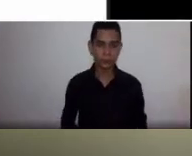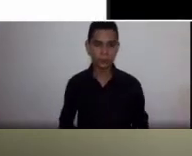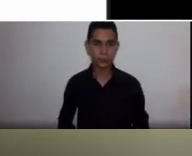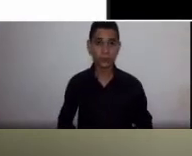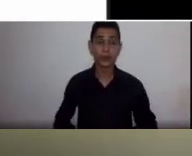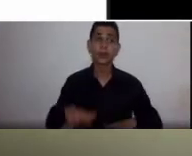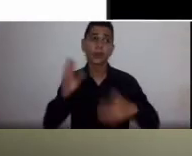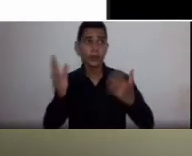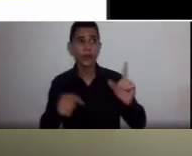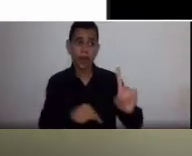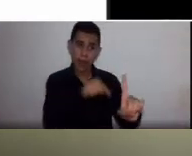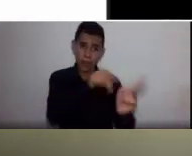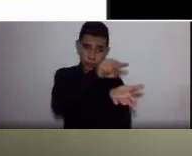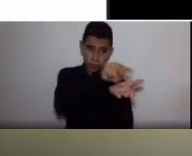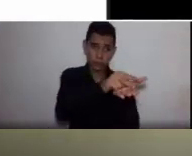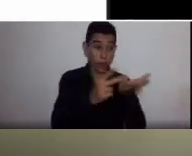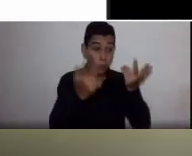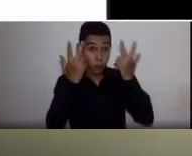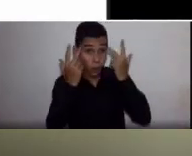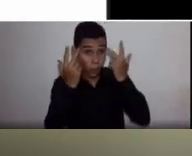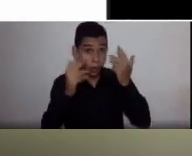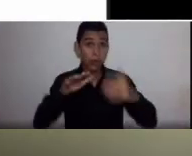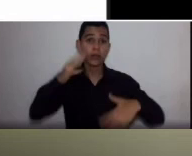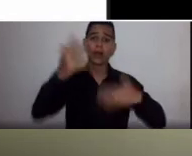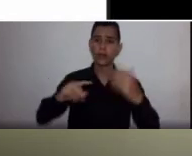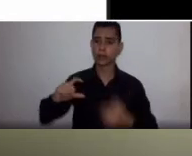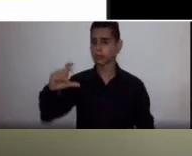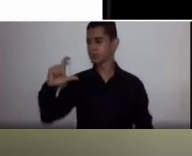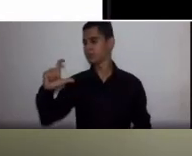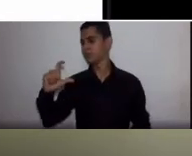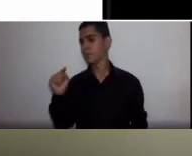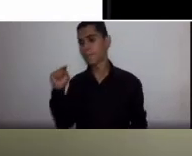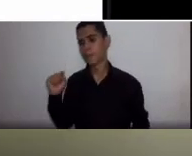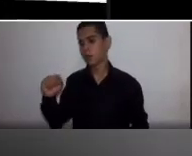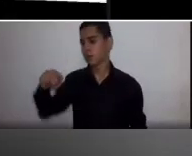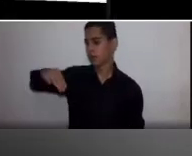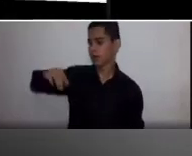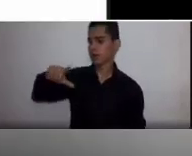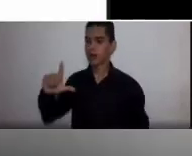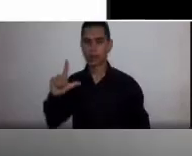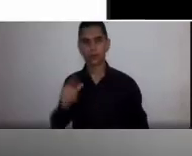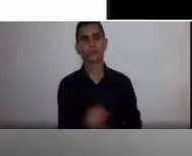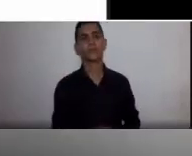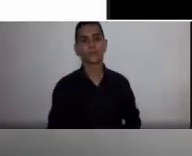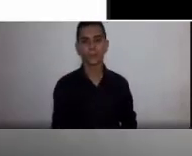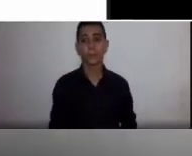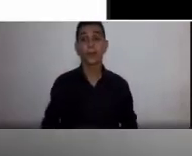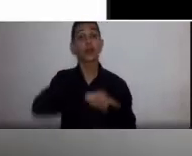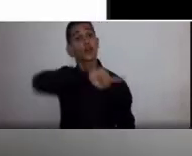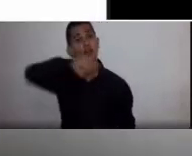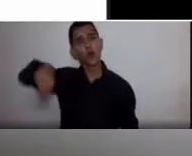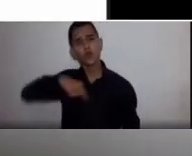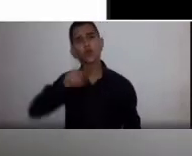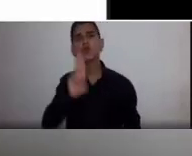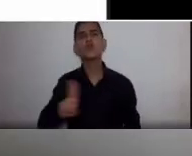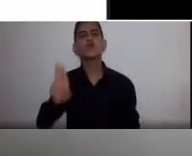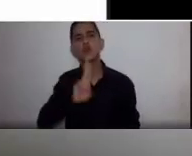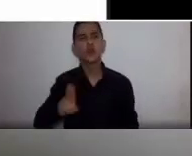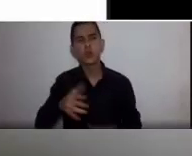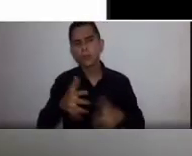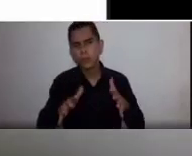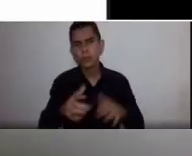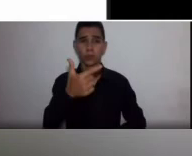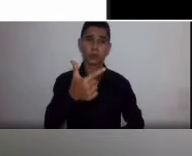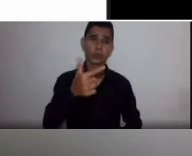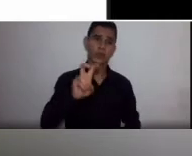nós oferecemos em torno de 1.000 ml de oxigênio por minuto. E nós consumimos em torno de 250. De maneira que